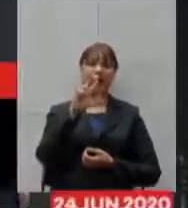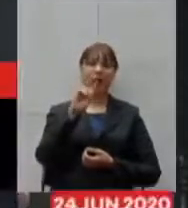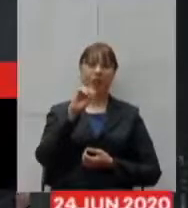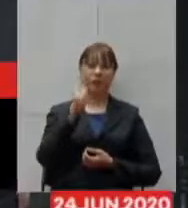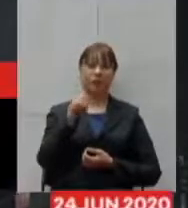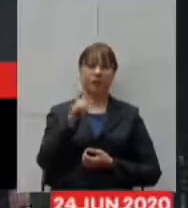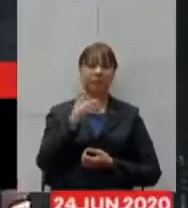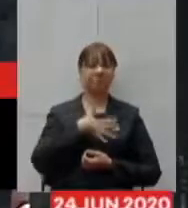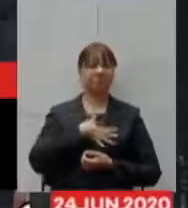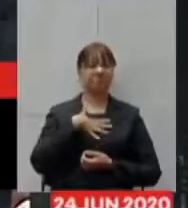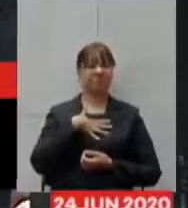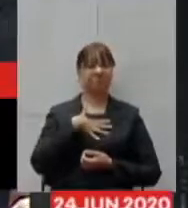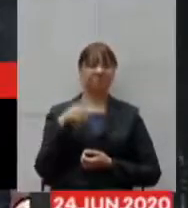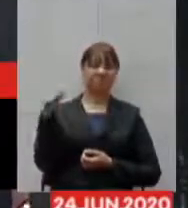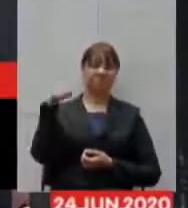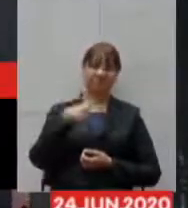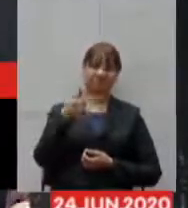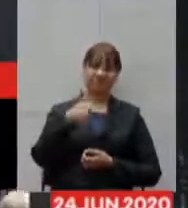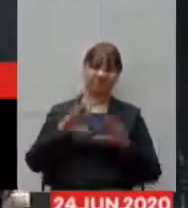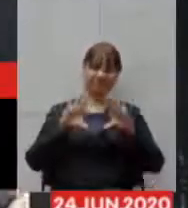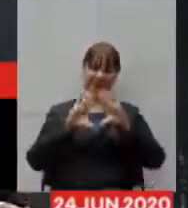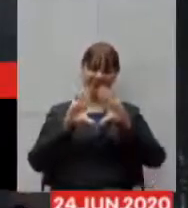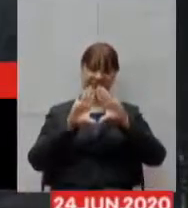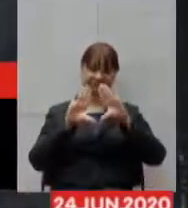prazer estar aqui novamente na Assembleia.